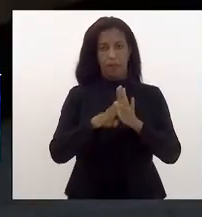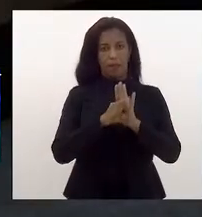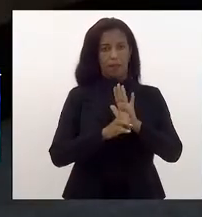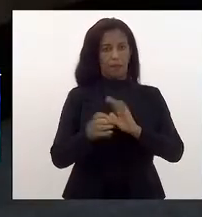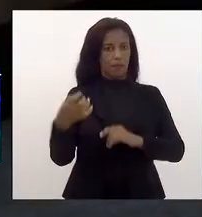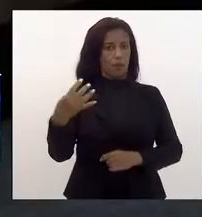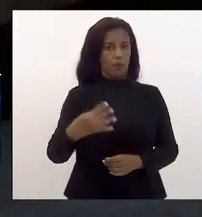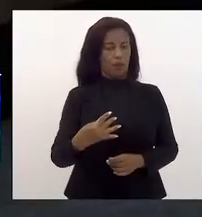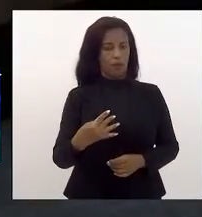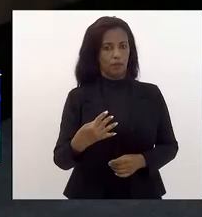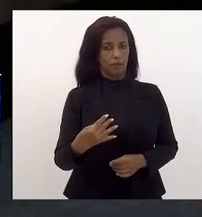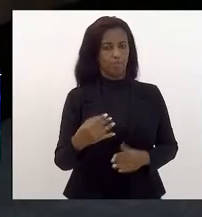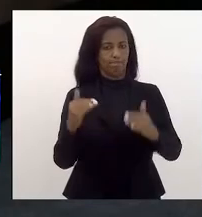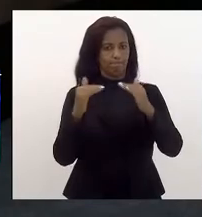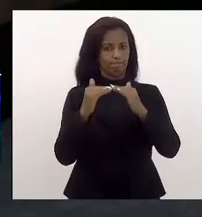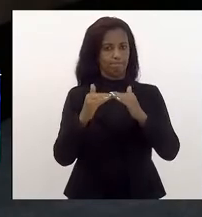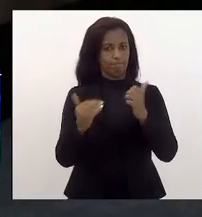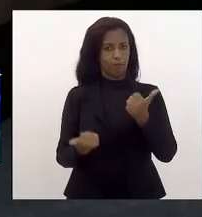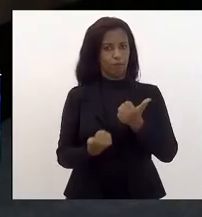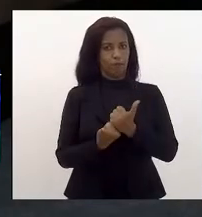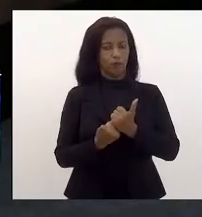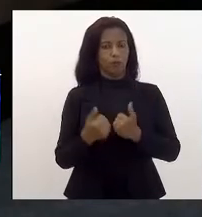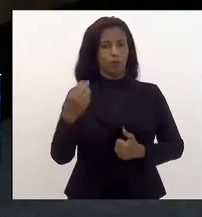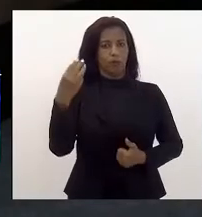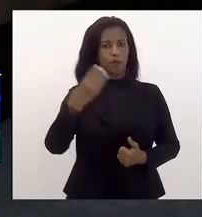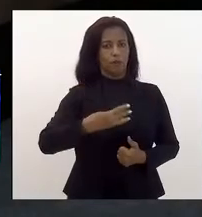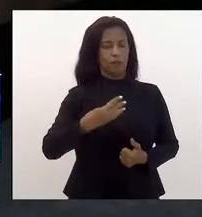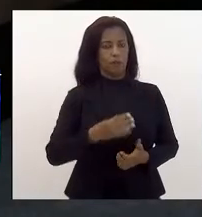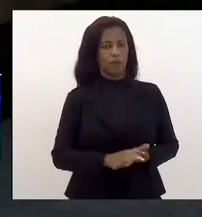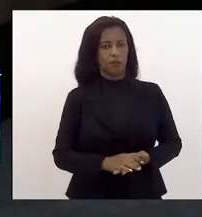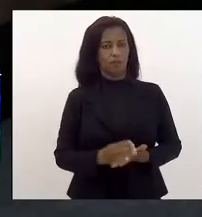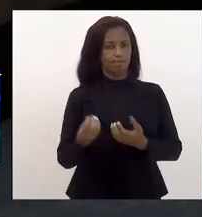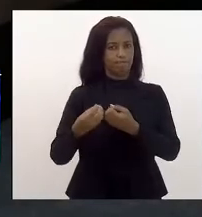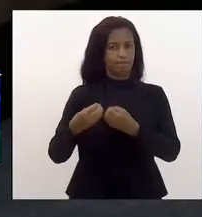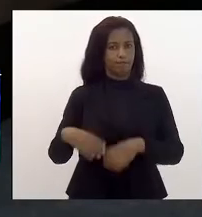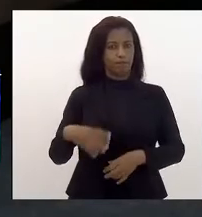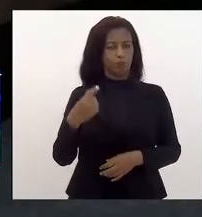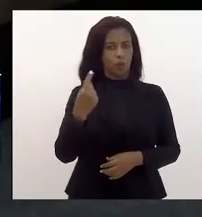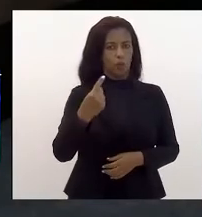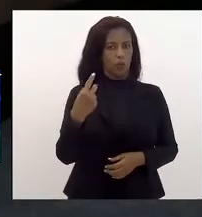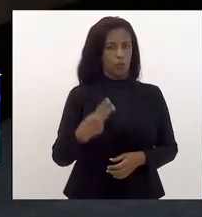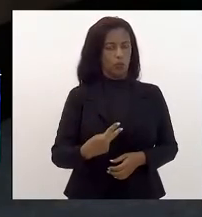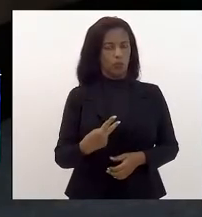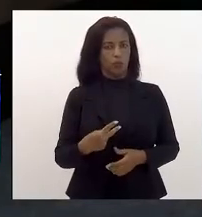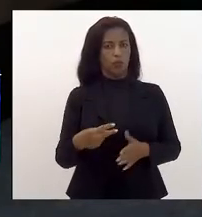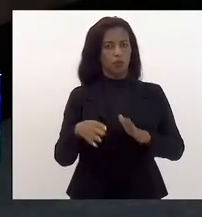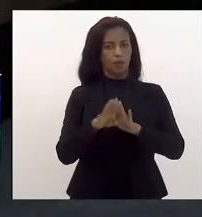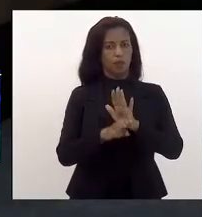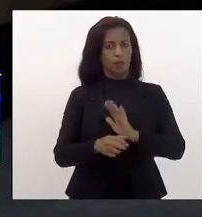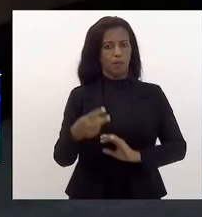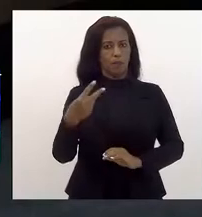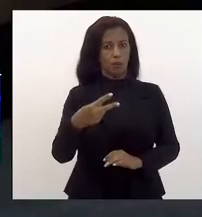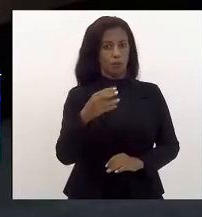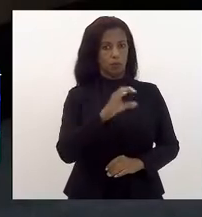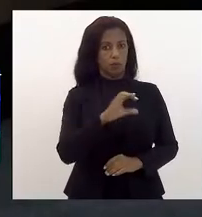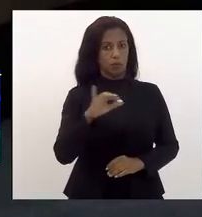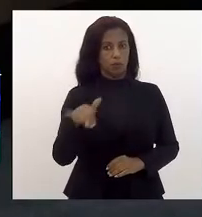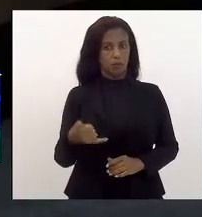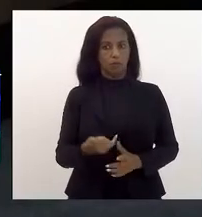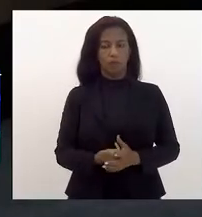4, favorável com subemenda à emenda 3, prejudicadas emendas 1 e 2 pela emenda 2 da CCJ,